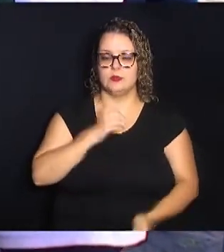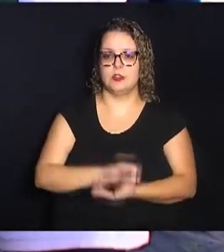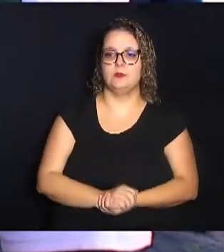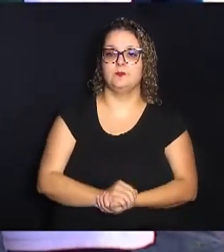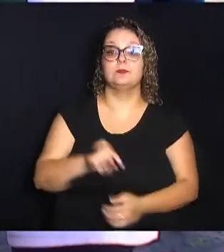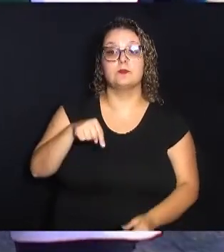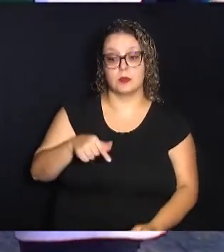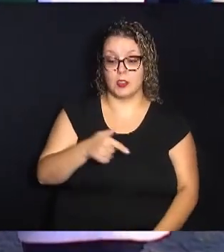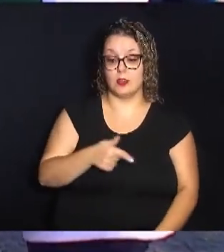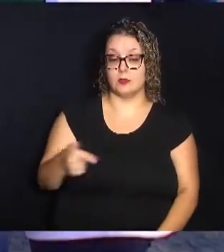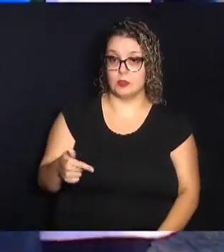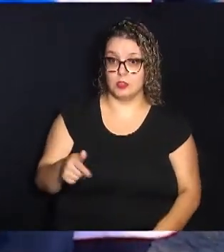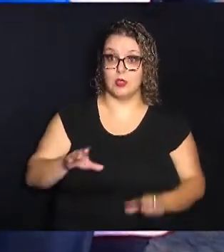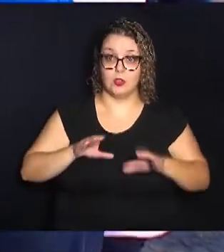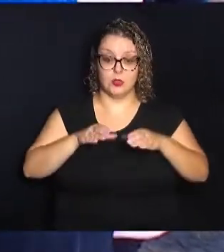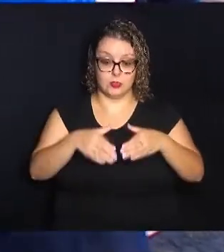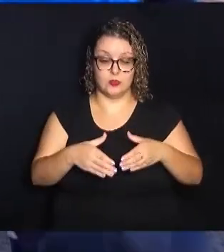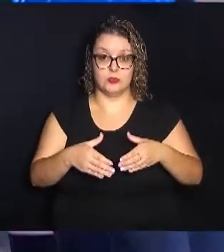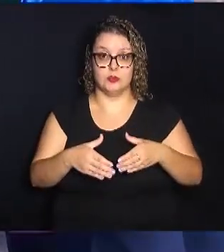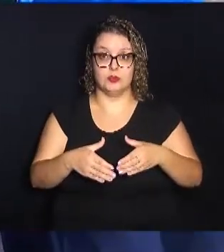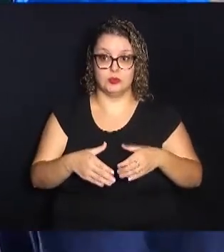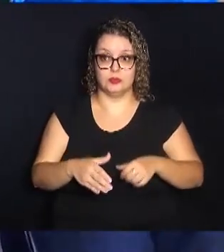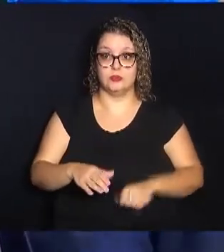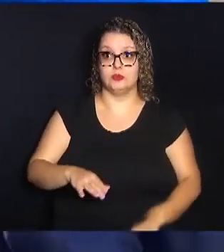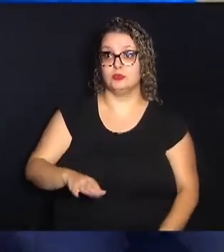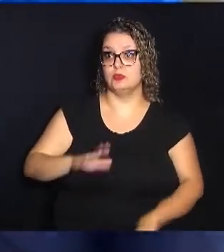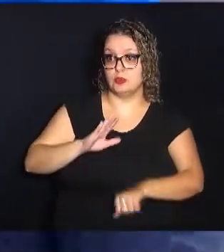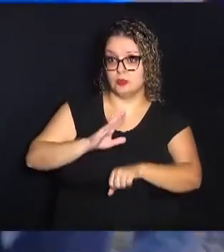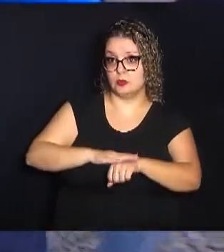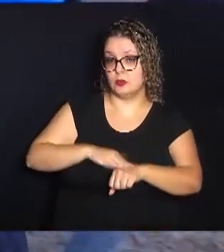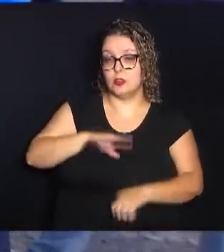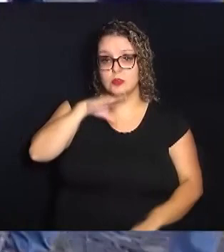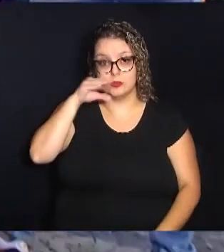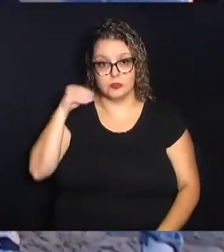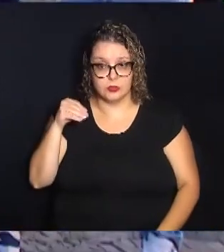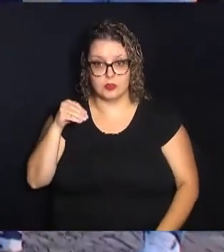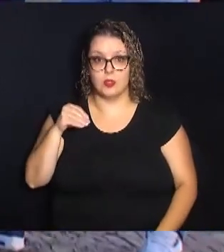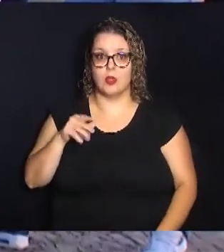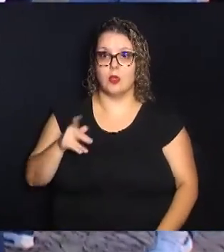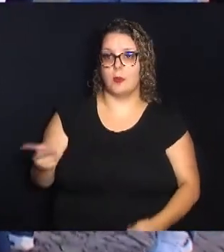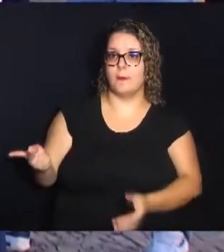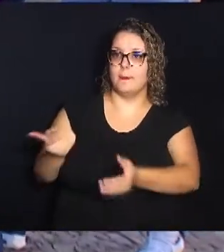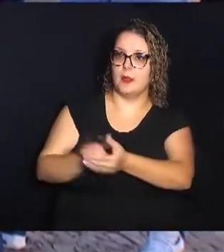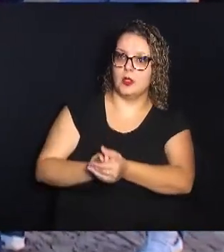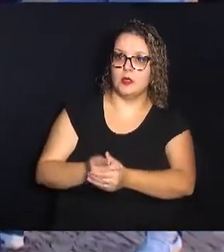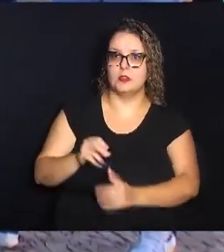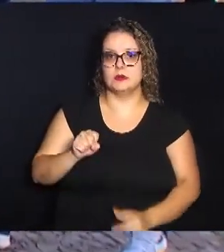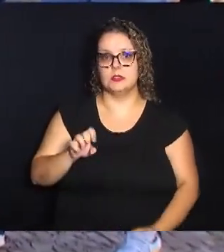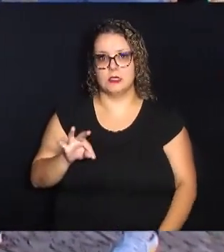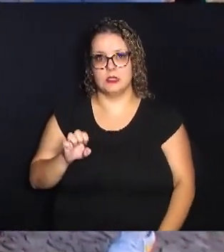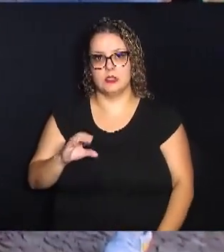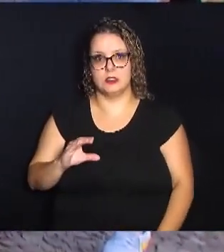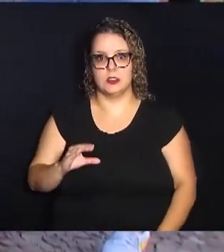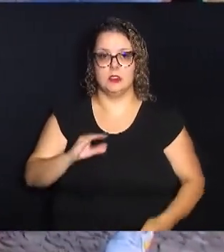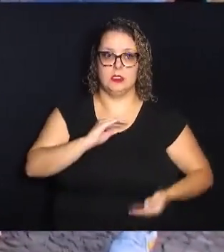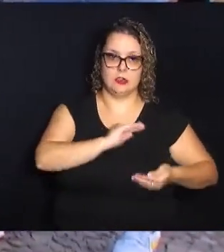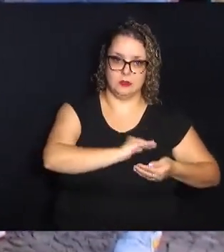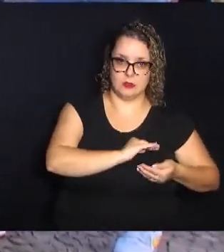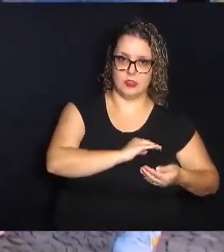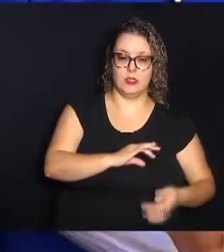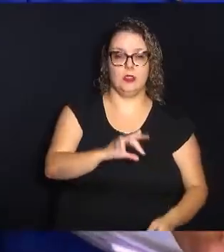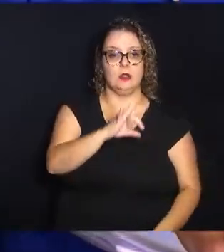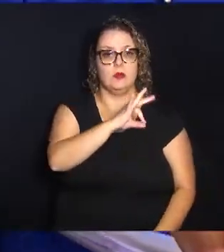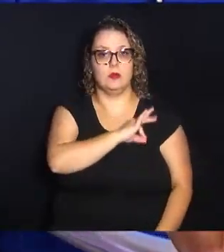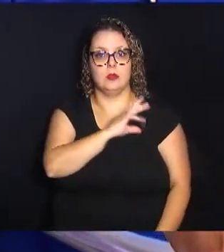semana, o grupo de funcionários que vieram de diversos setores, como o PROCON, CETEC, Defesa Civil e Guarda